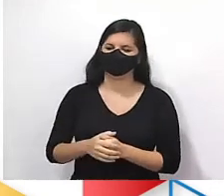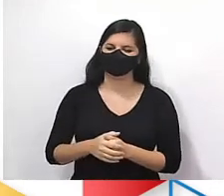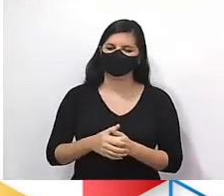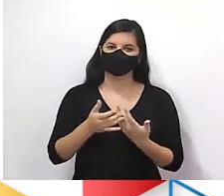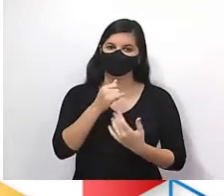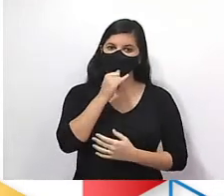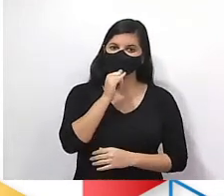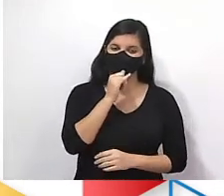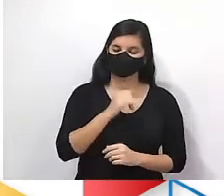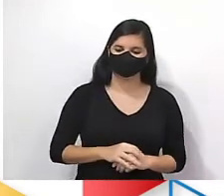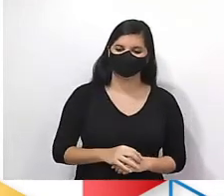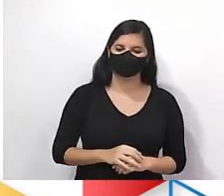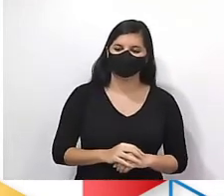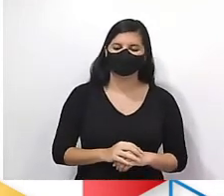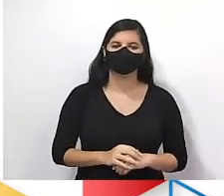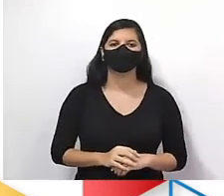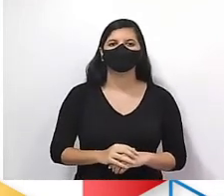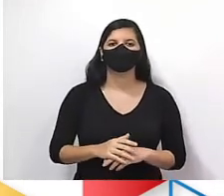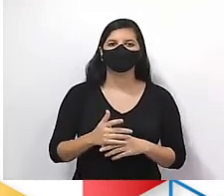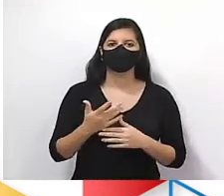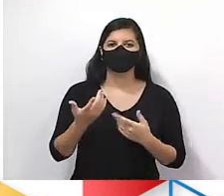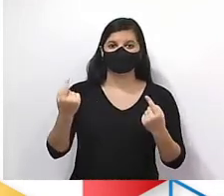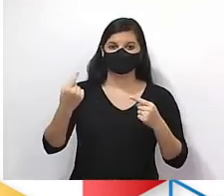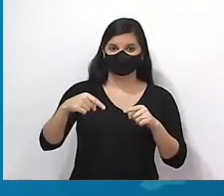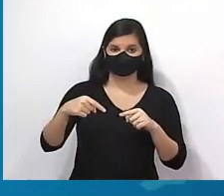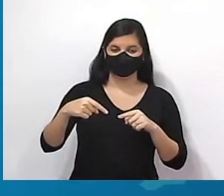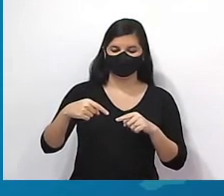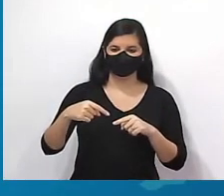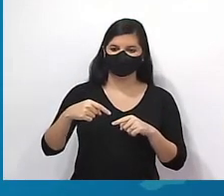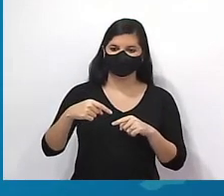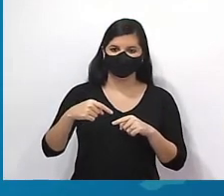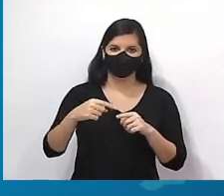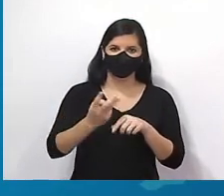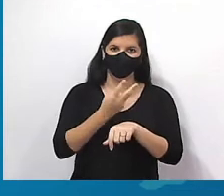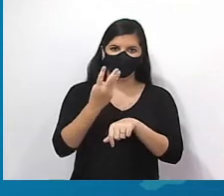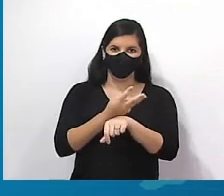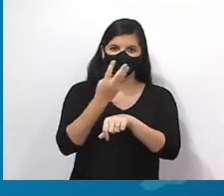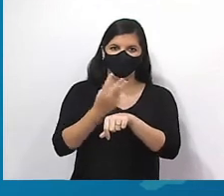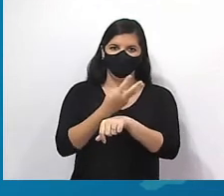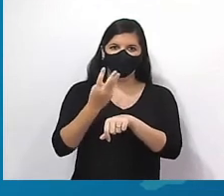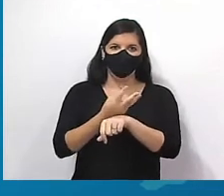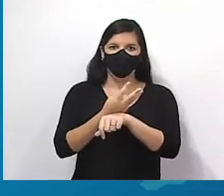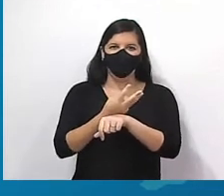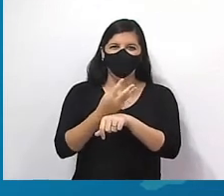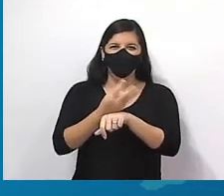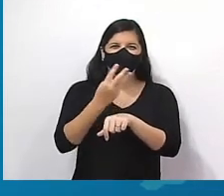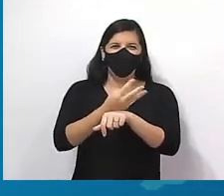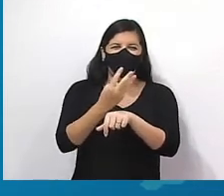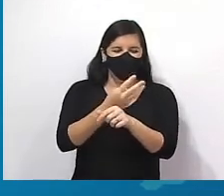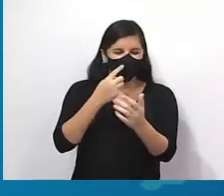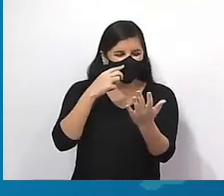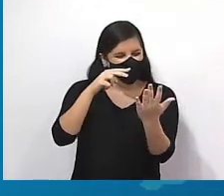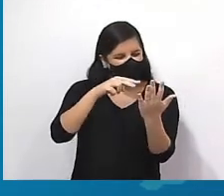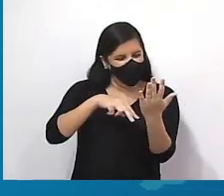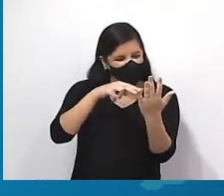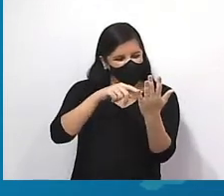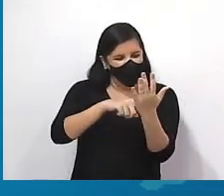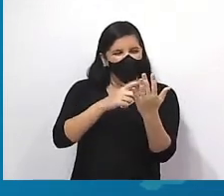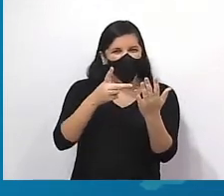ver um exemplo? Pega esses desafios aí do WhatsApp, que você vai ver, tem um monte de